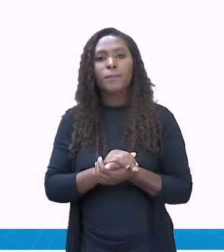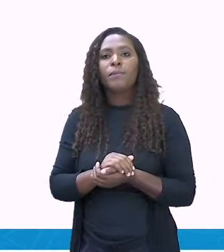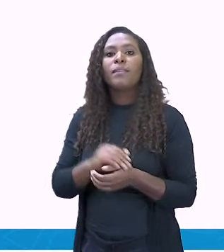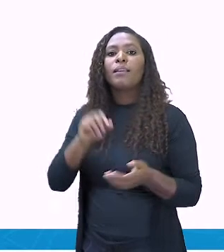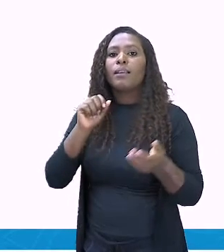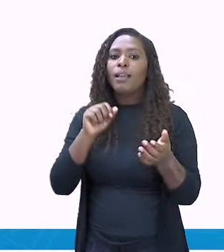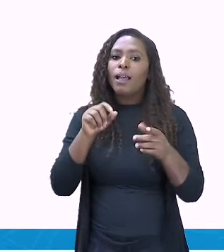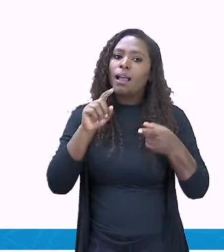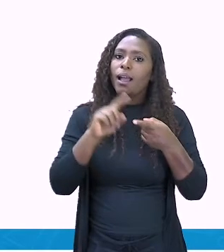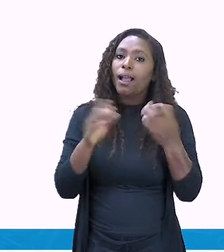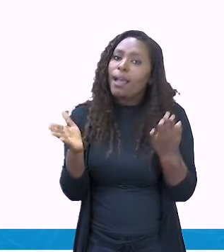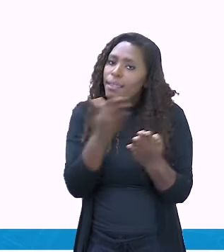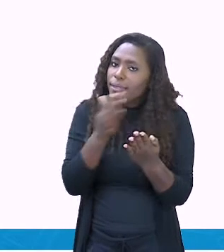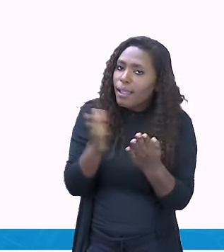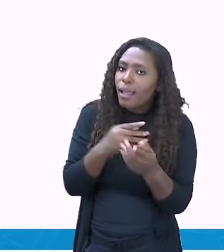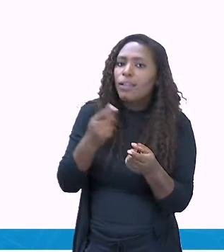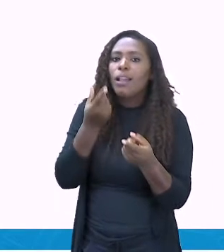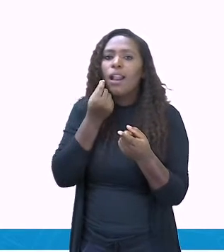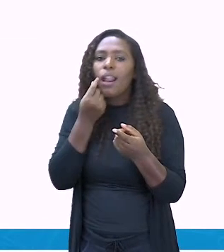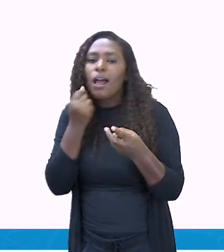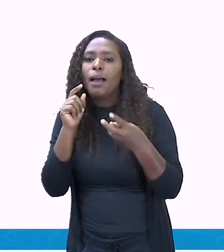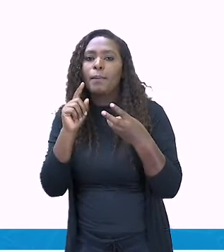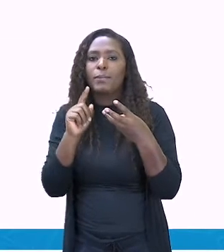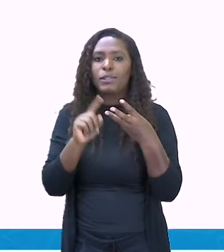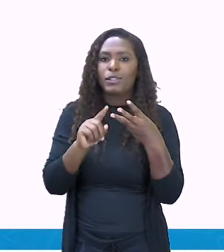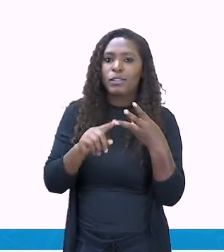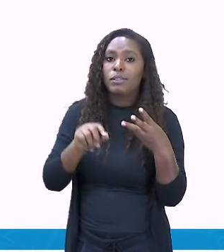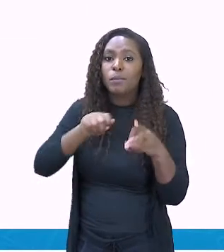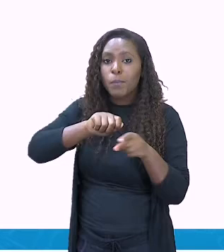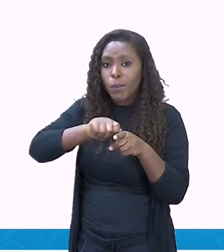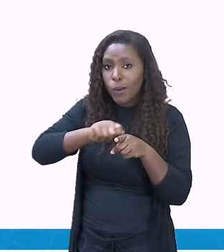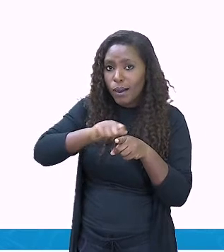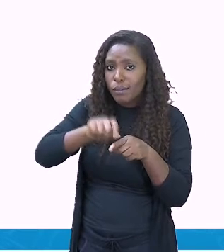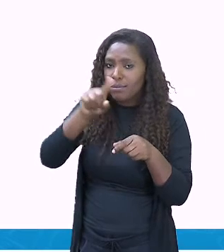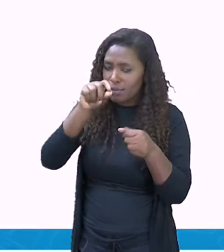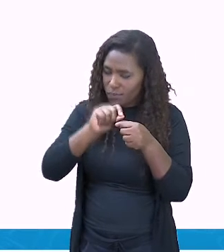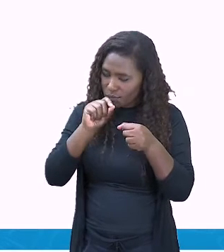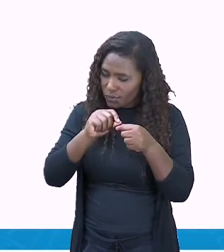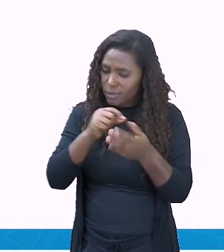borracha. Faça todas as anotações necessárias.